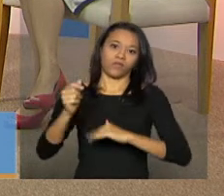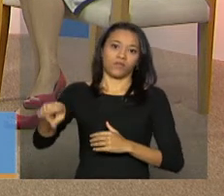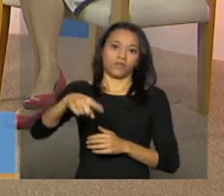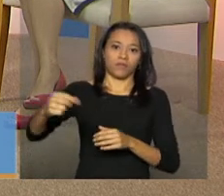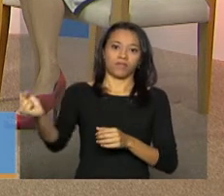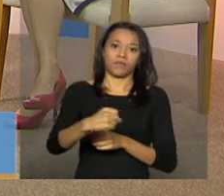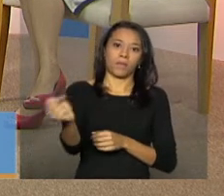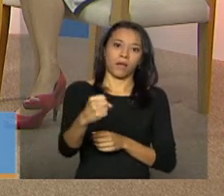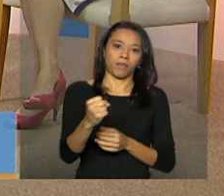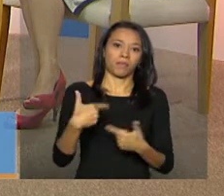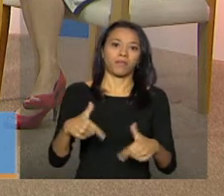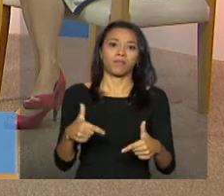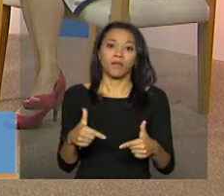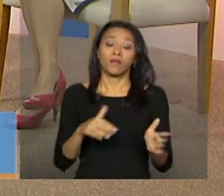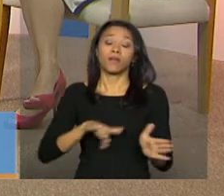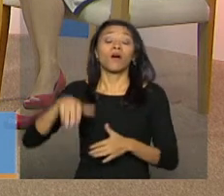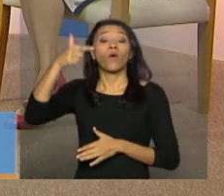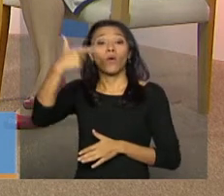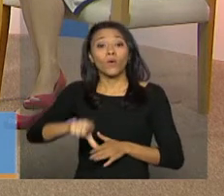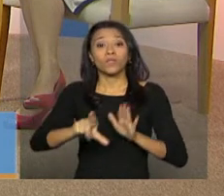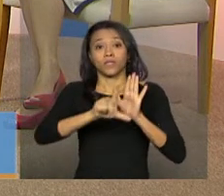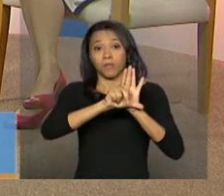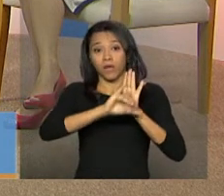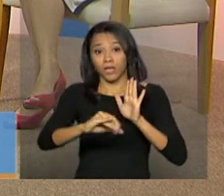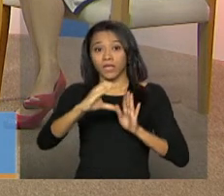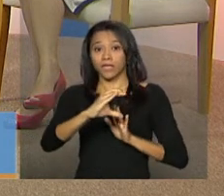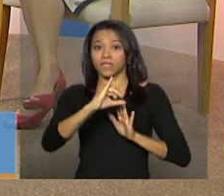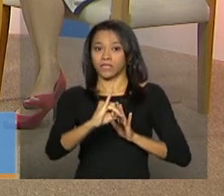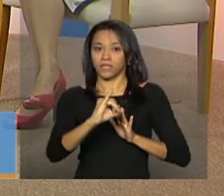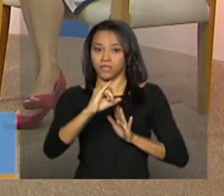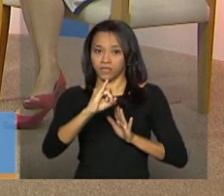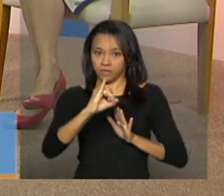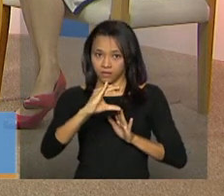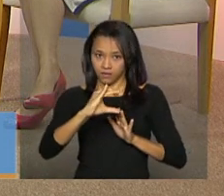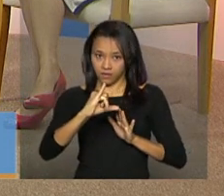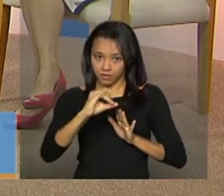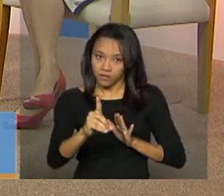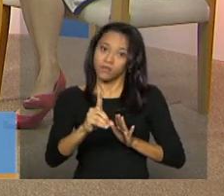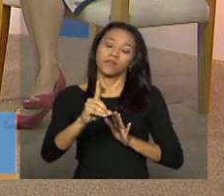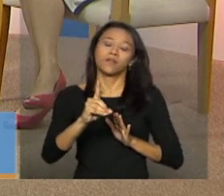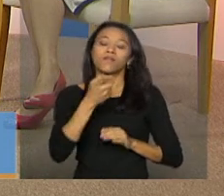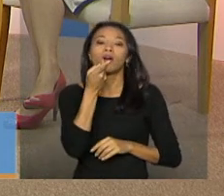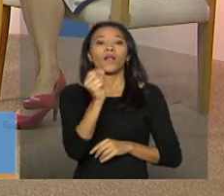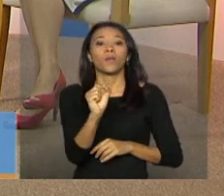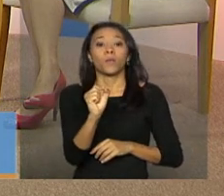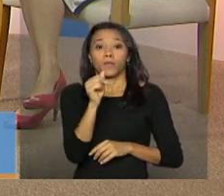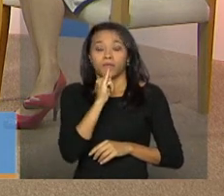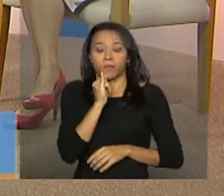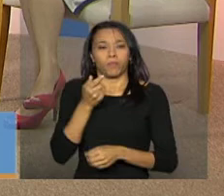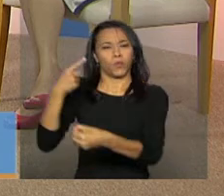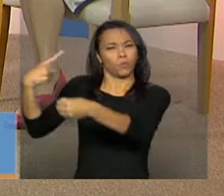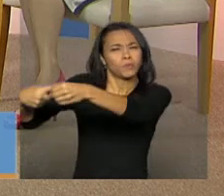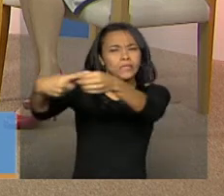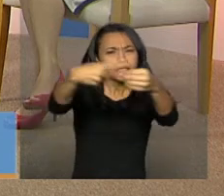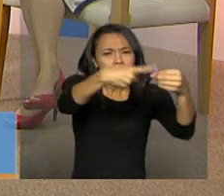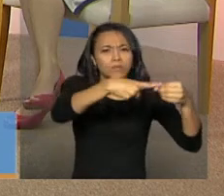gestores, é que nós temos uma resolução importante na CIT, que é a seguinte, a partir do momento que o município inicia,